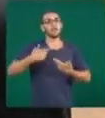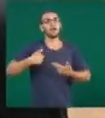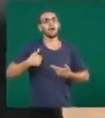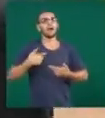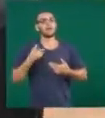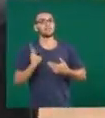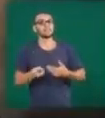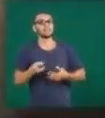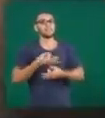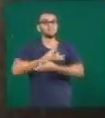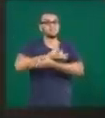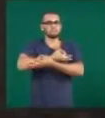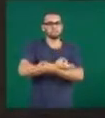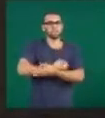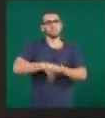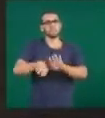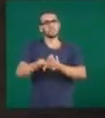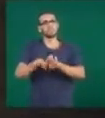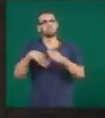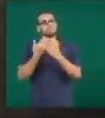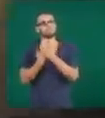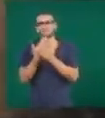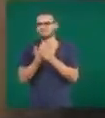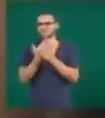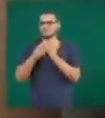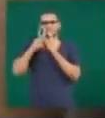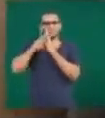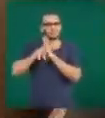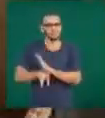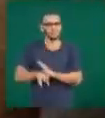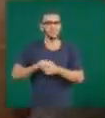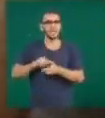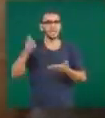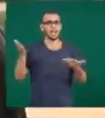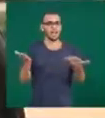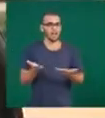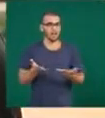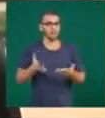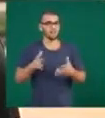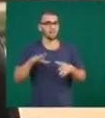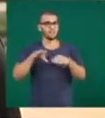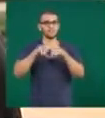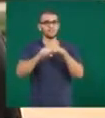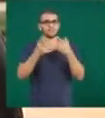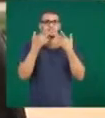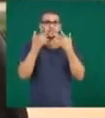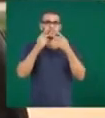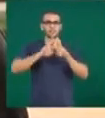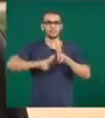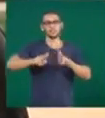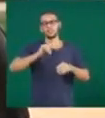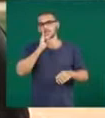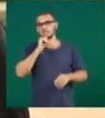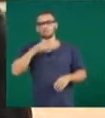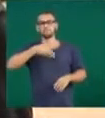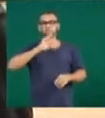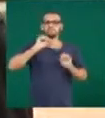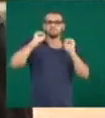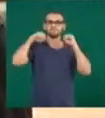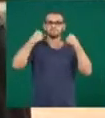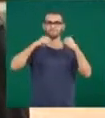mergulhou nos estudos. O jovem acabou de se formar em teatro na UFO. Eu comecei a fazer atividade física e fazer outras coisas também para